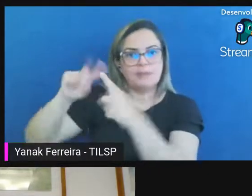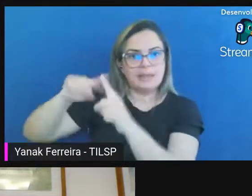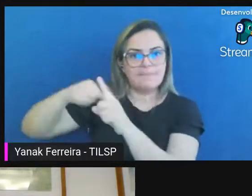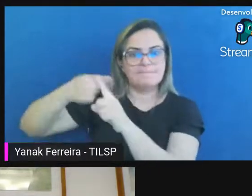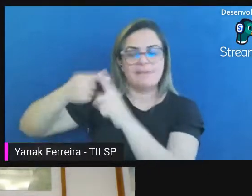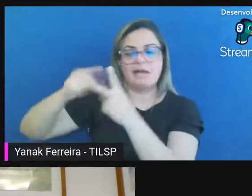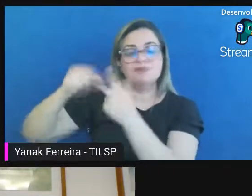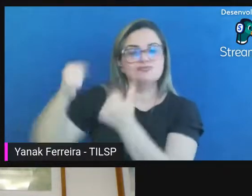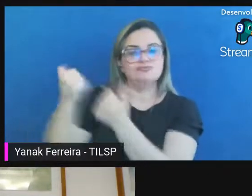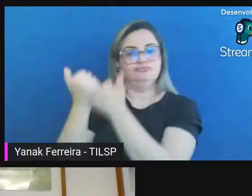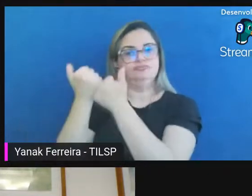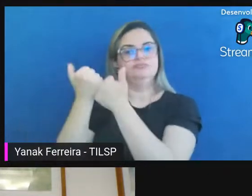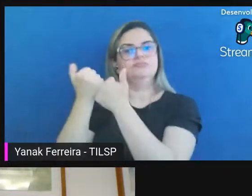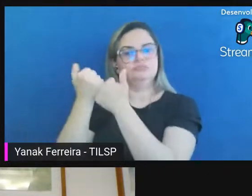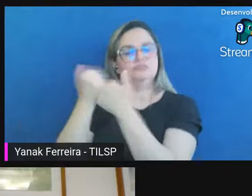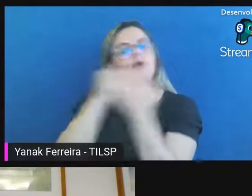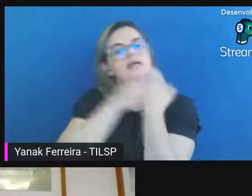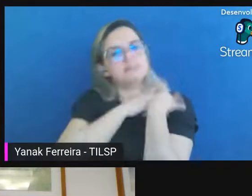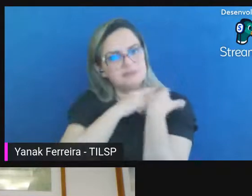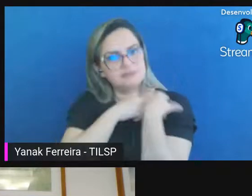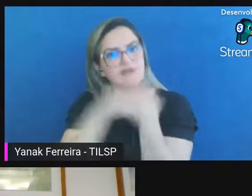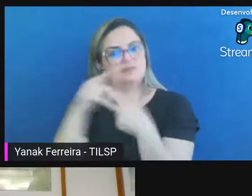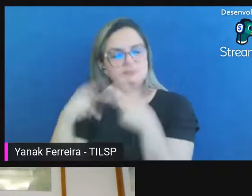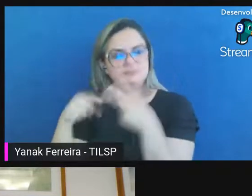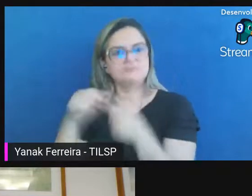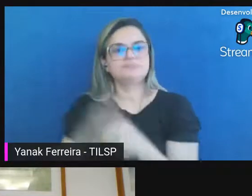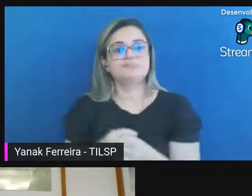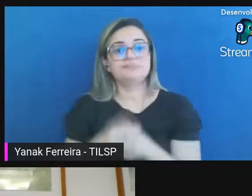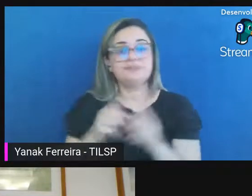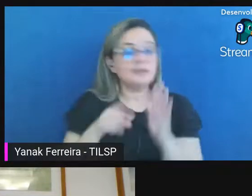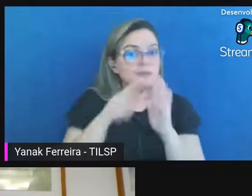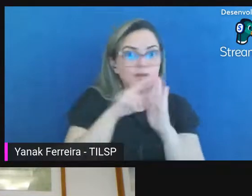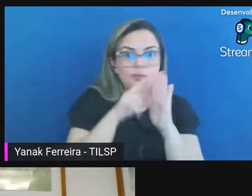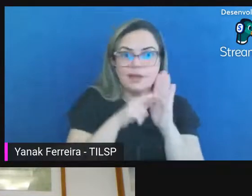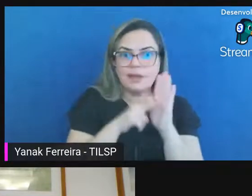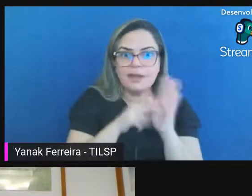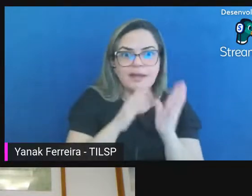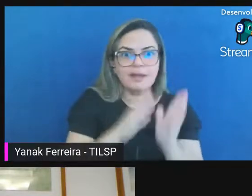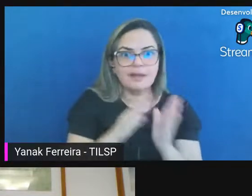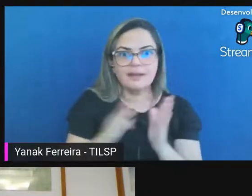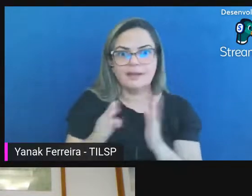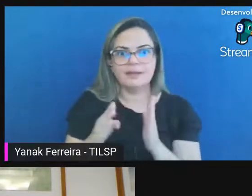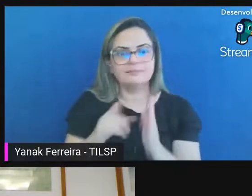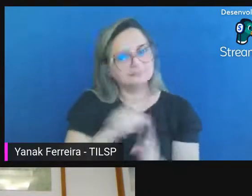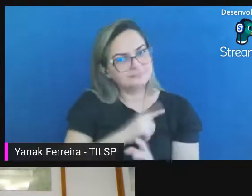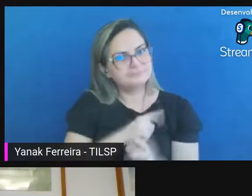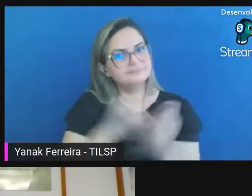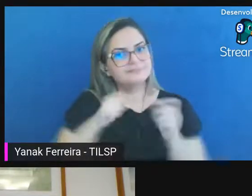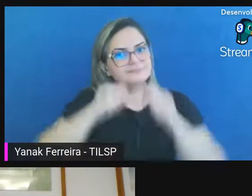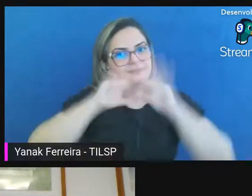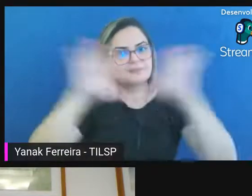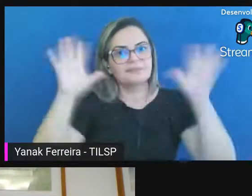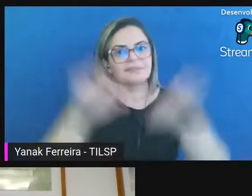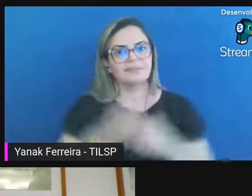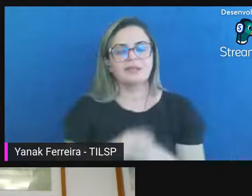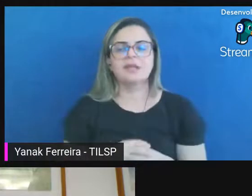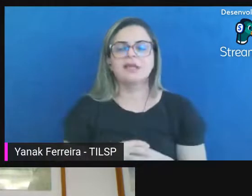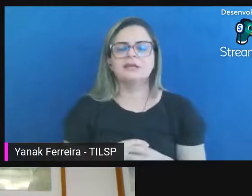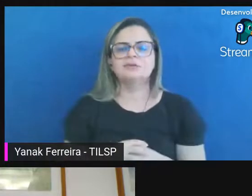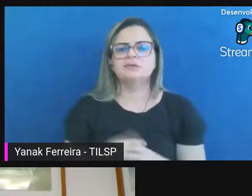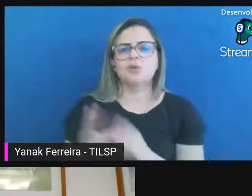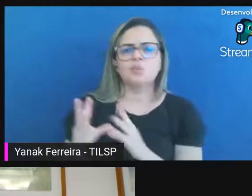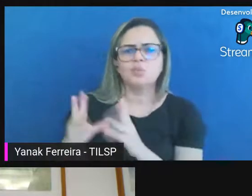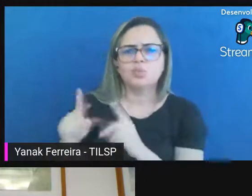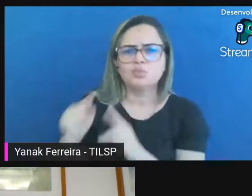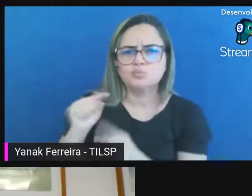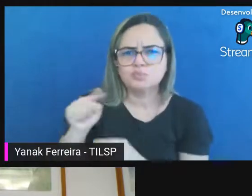legal jurídica normalizada e normatizada e tudo isso mais interessante